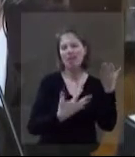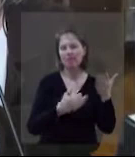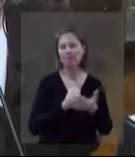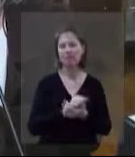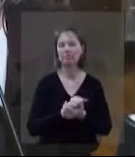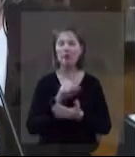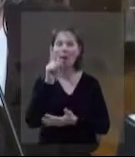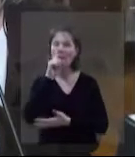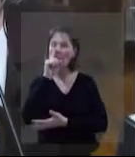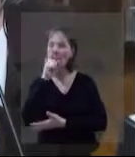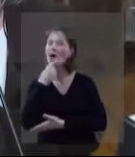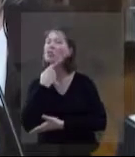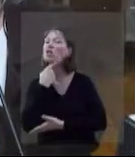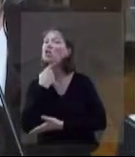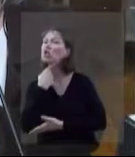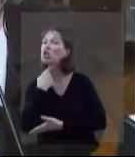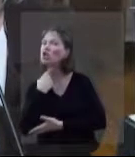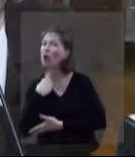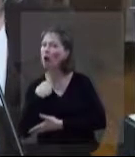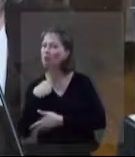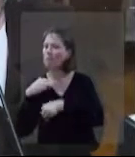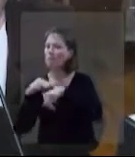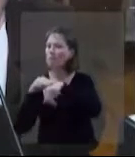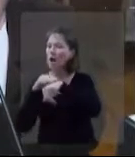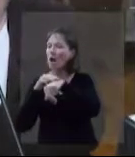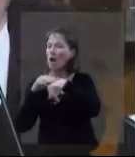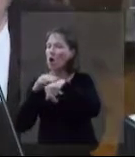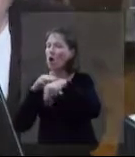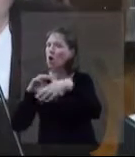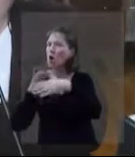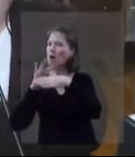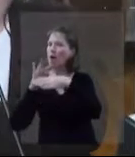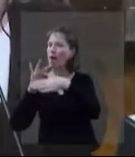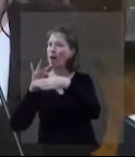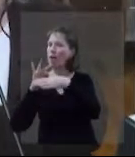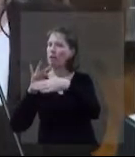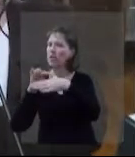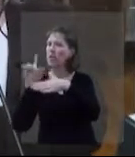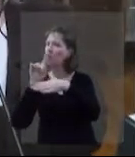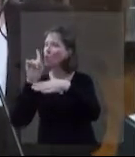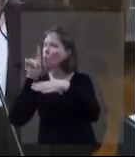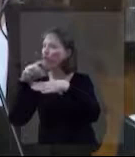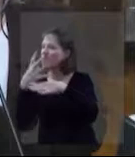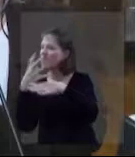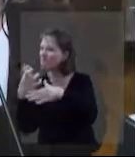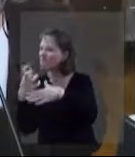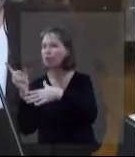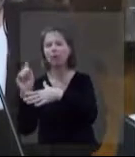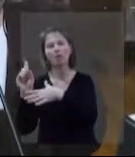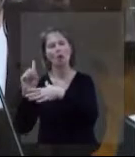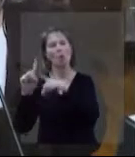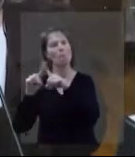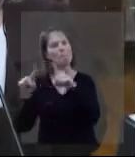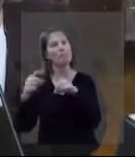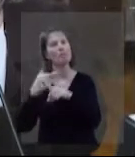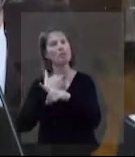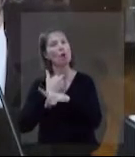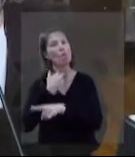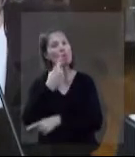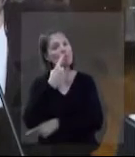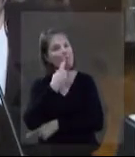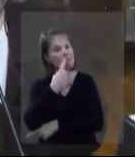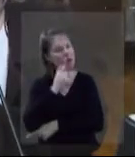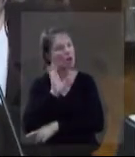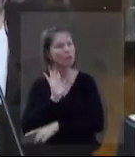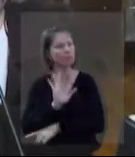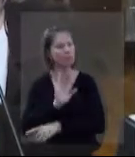passada. Só que o bem passado dela não é carvãozinho, não é preta a carne, ela tem que estar sem nenhum sangue, mas ela não pode